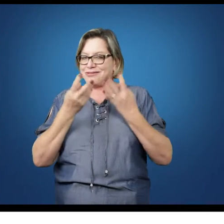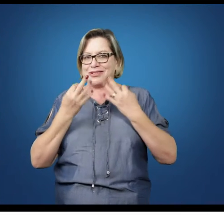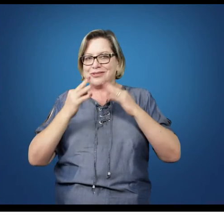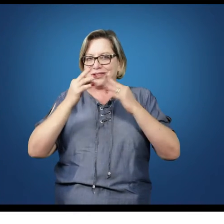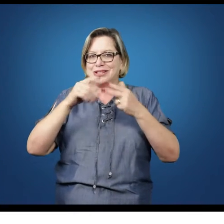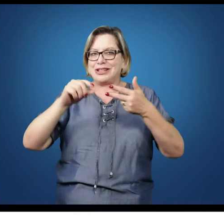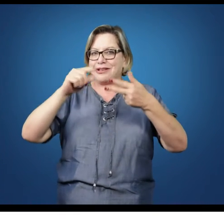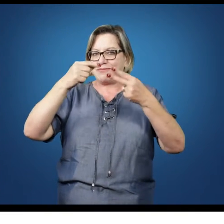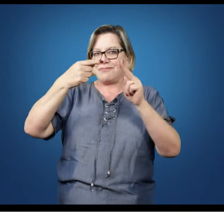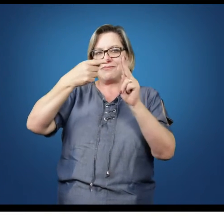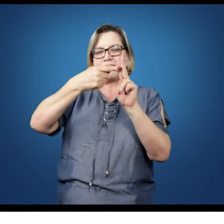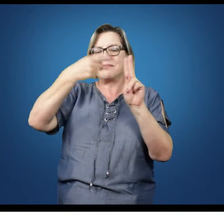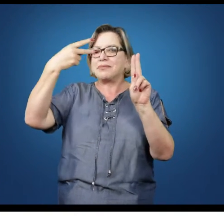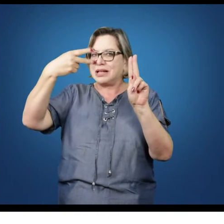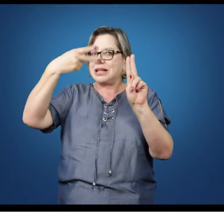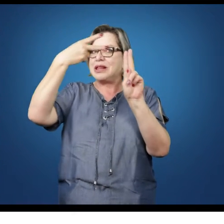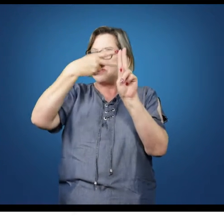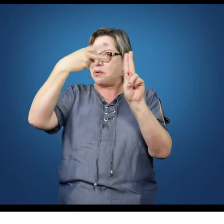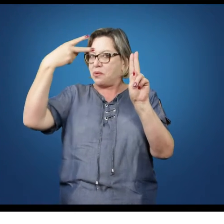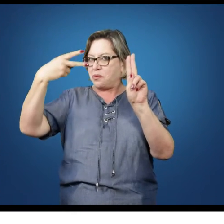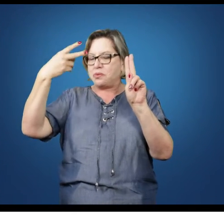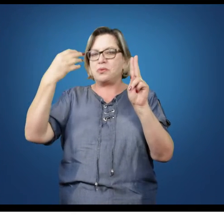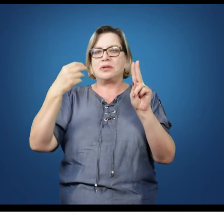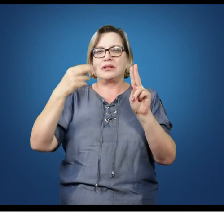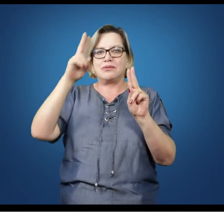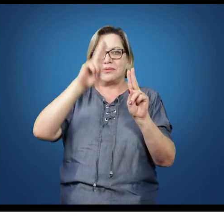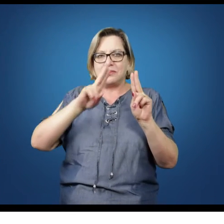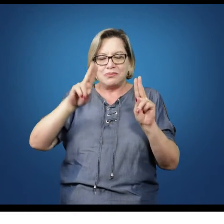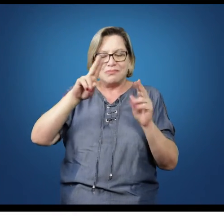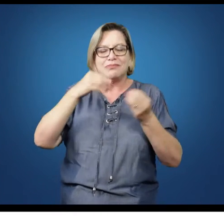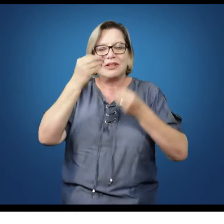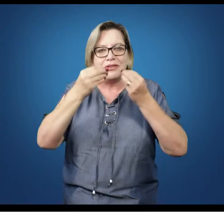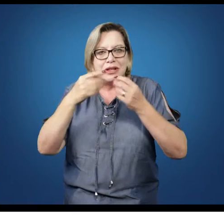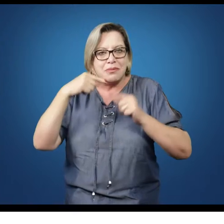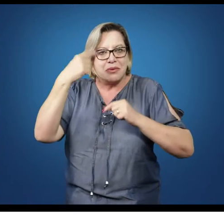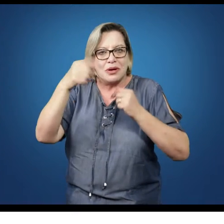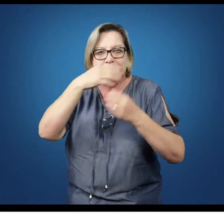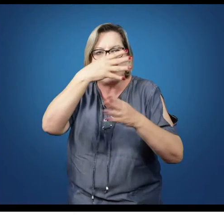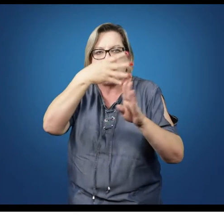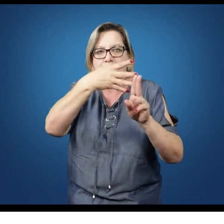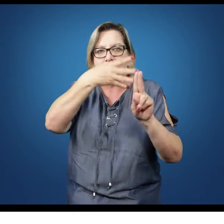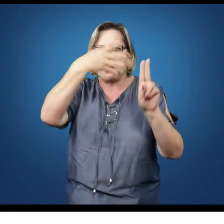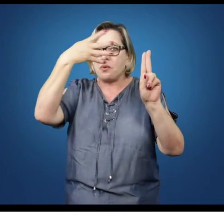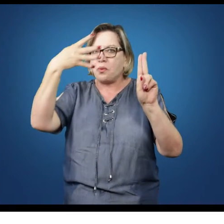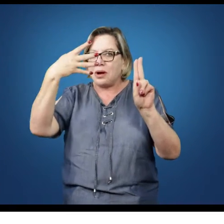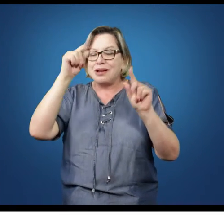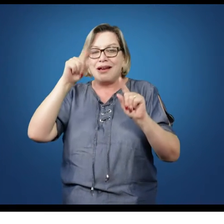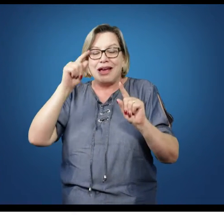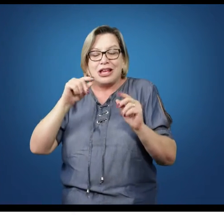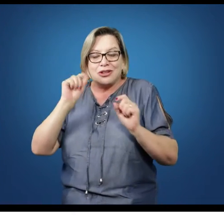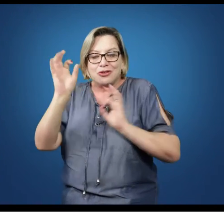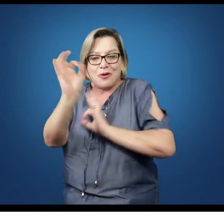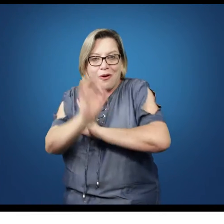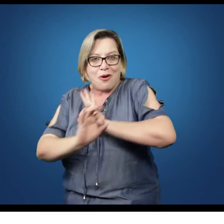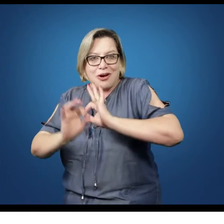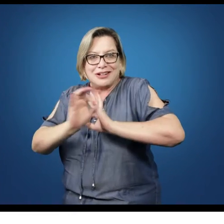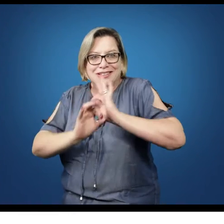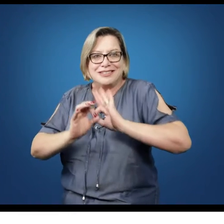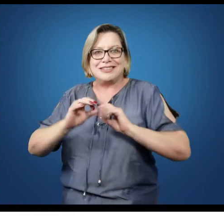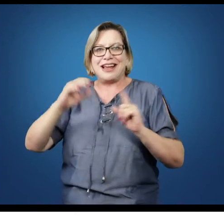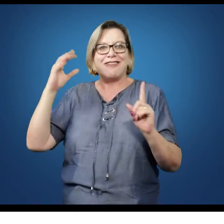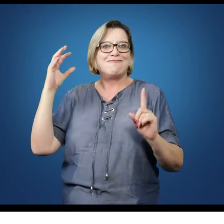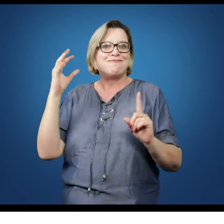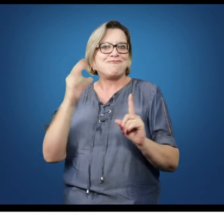duas primeiras unidades e vão projetar para a quarta unidade, que é a nossa intervenção, o nosso campo lá,